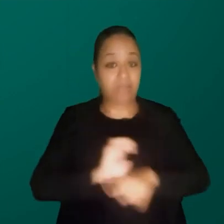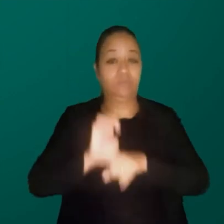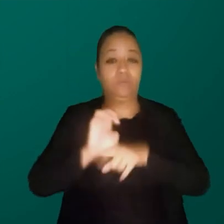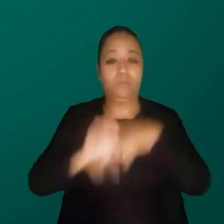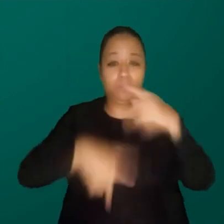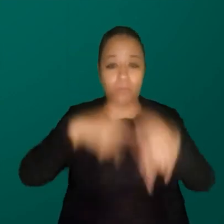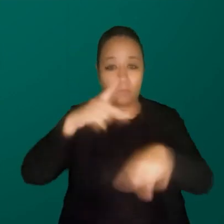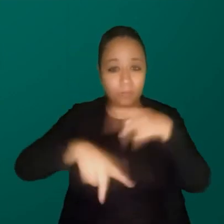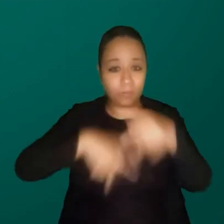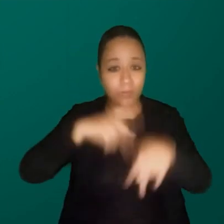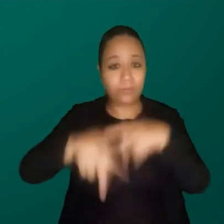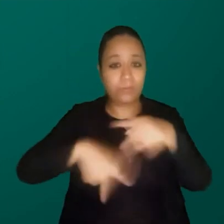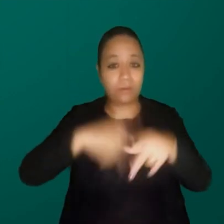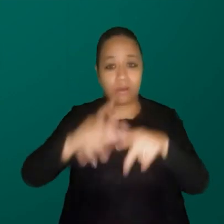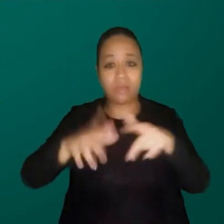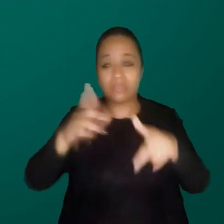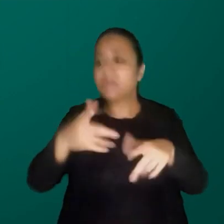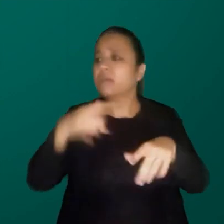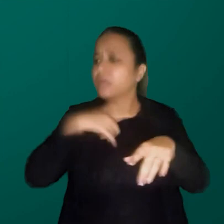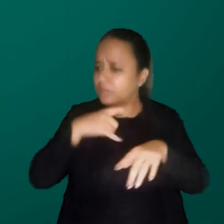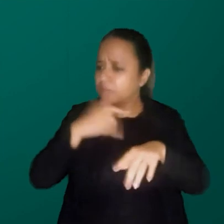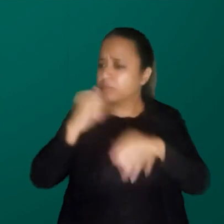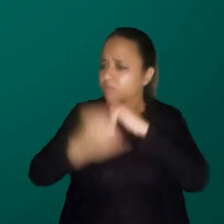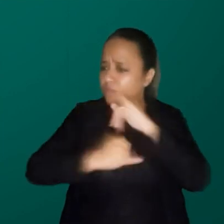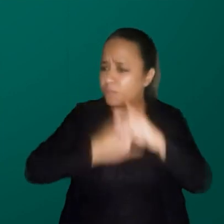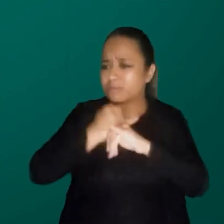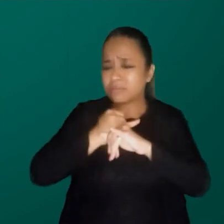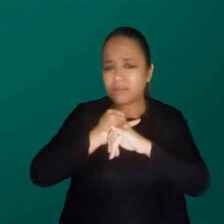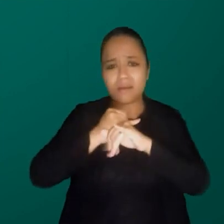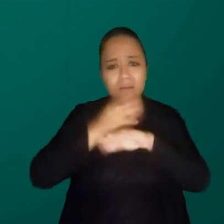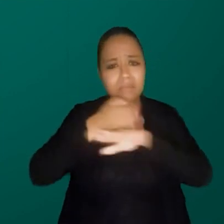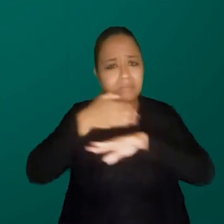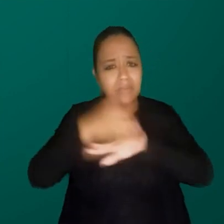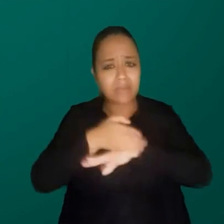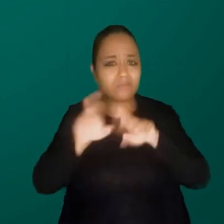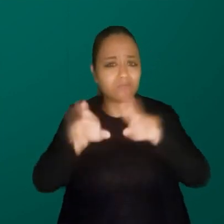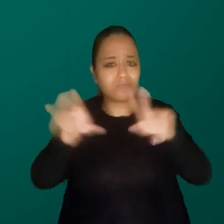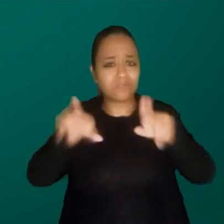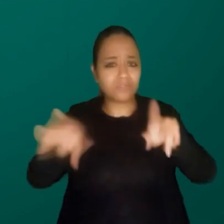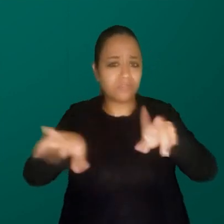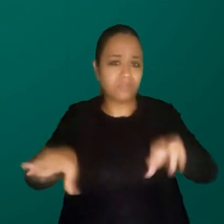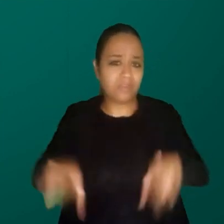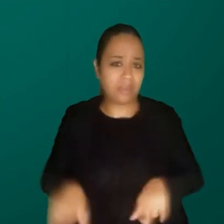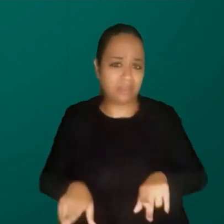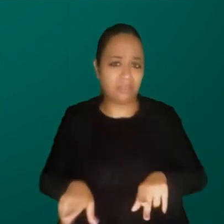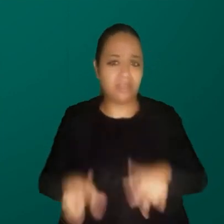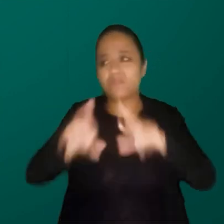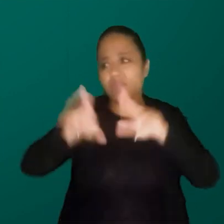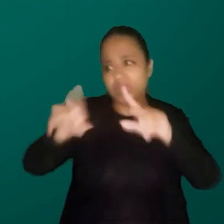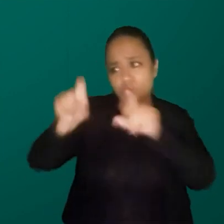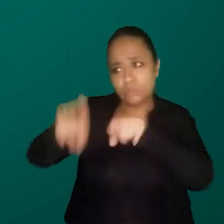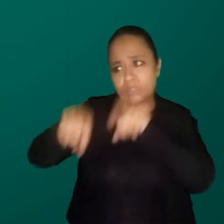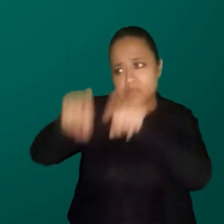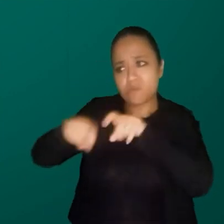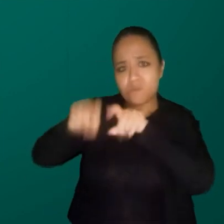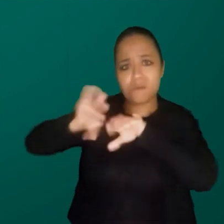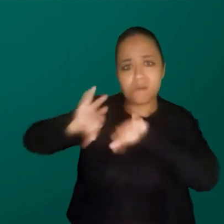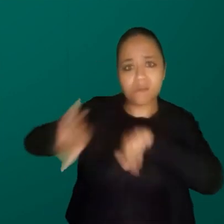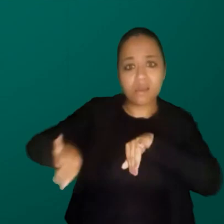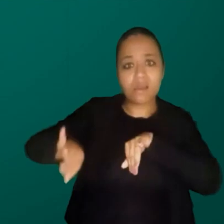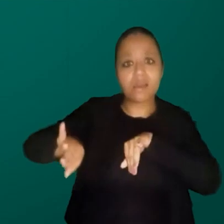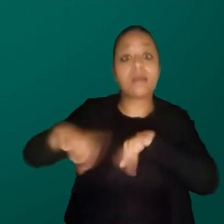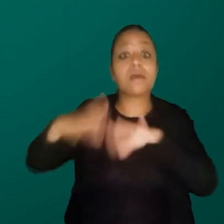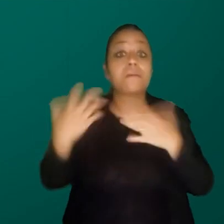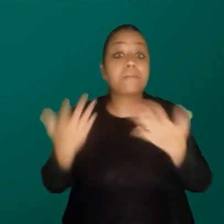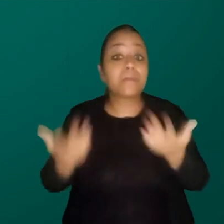uma população talvez com acesso à informação muito diferenciado daqueles que a gente vai ver talvez no interior do Brasil. Então,